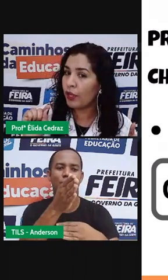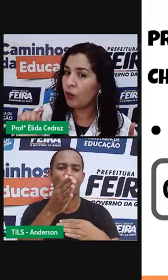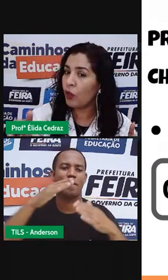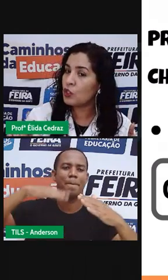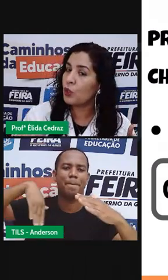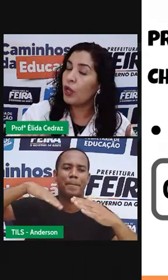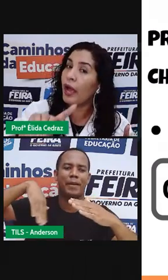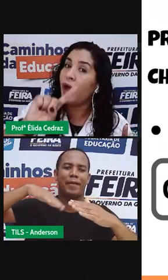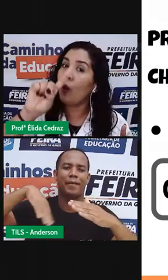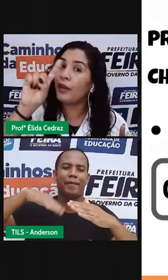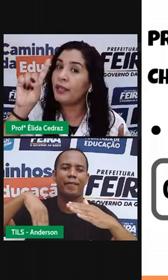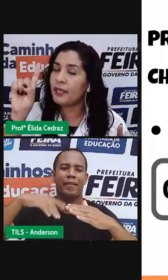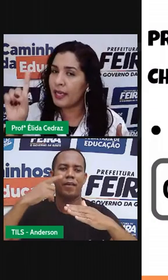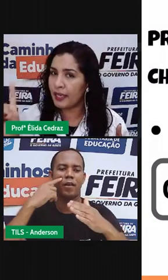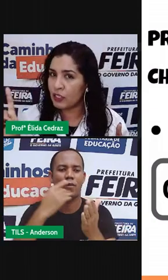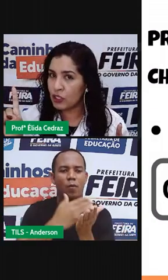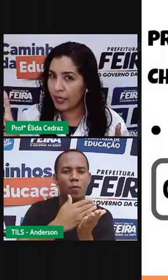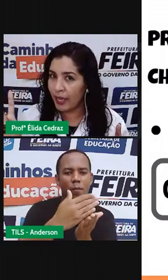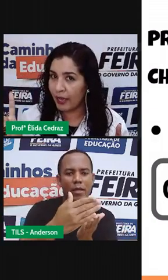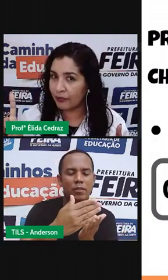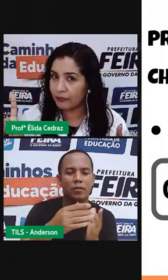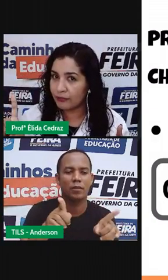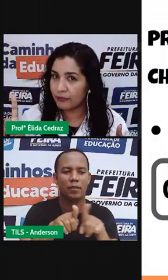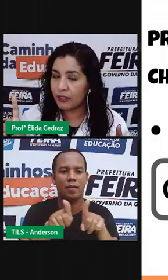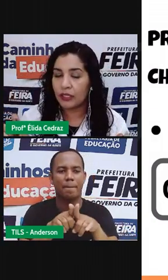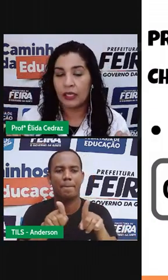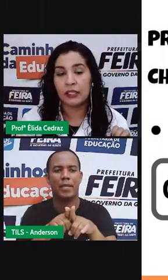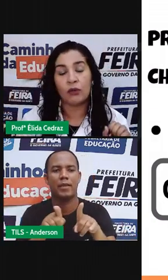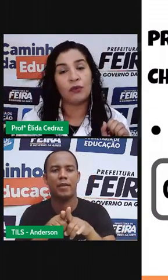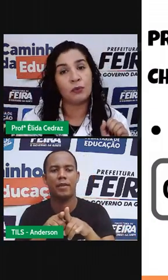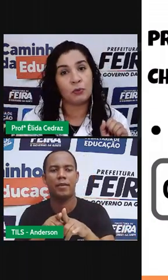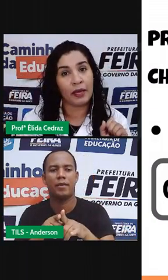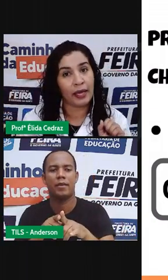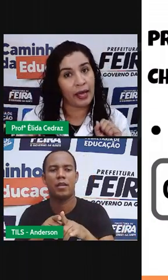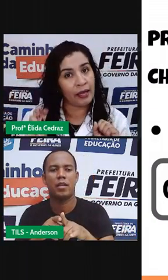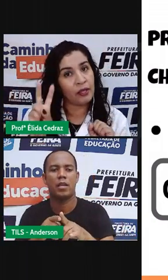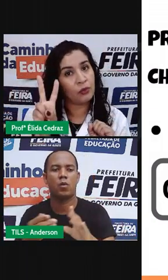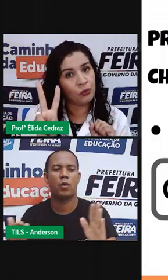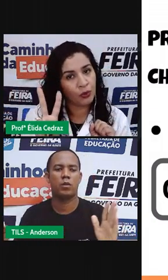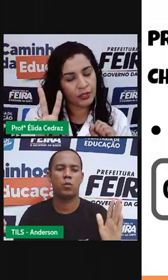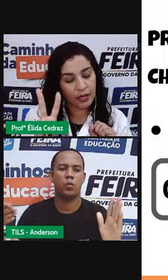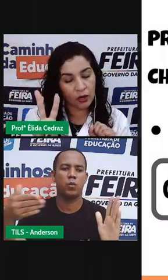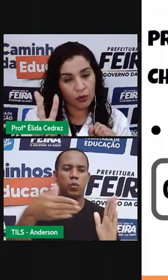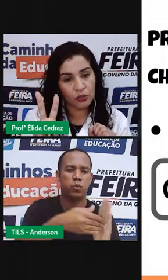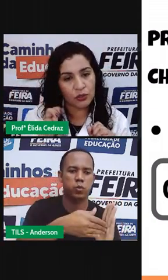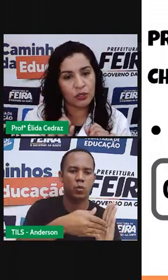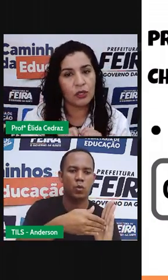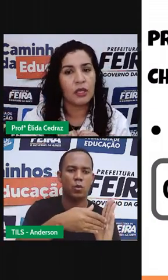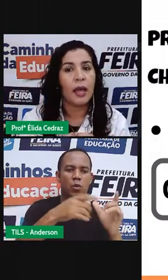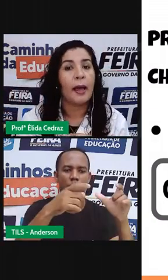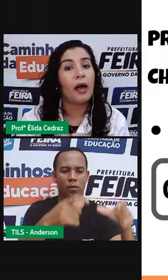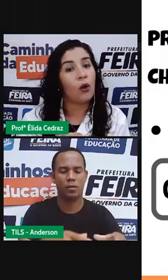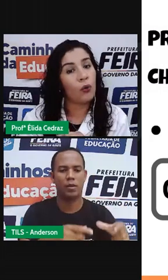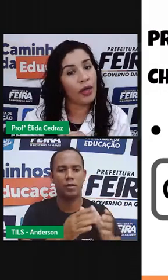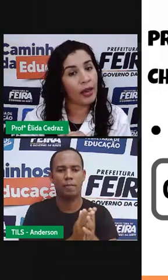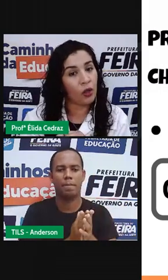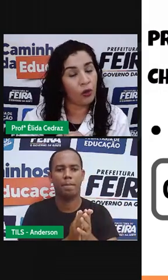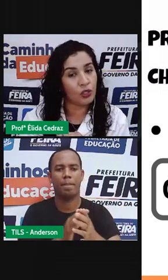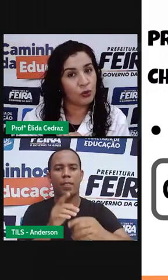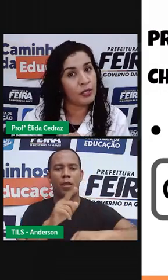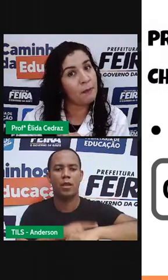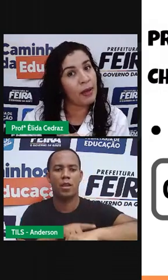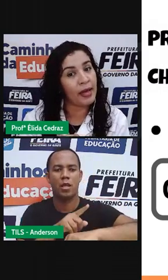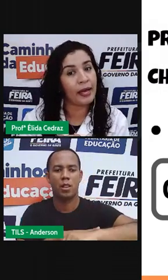um outro relógio, a hora em que ele chegava. Então, vamos marcar dois relógios. O